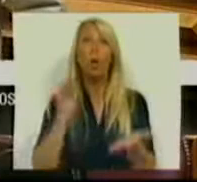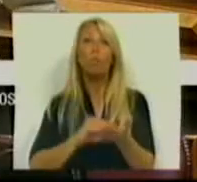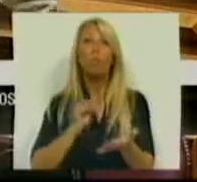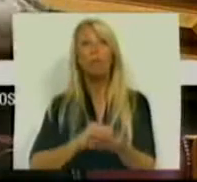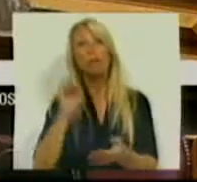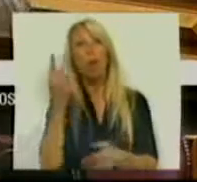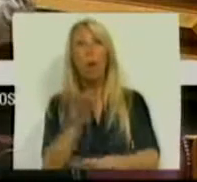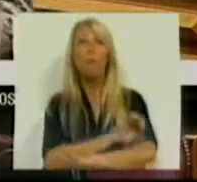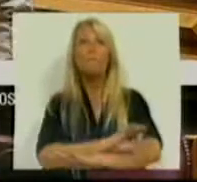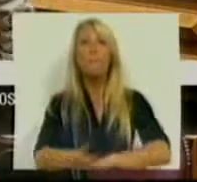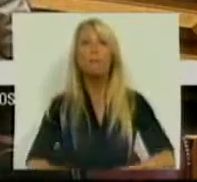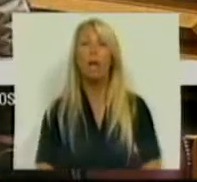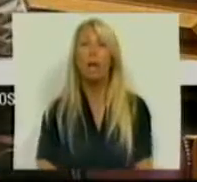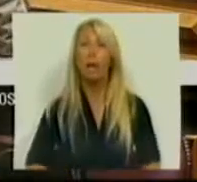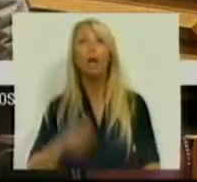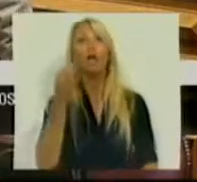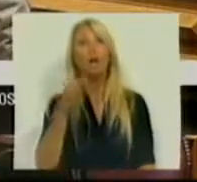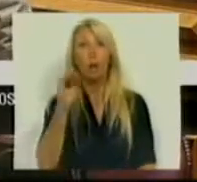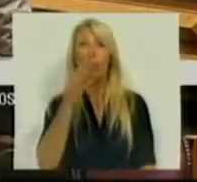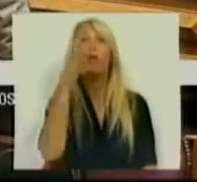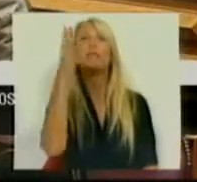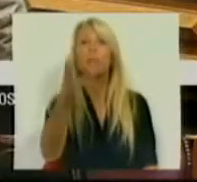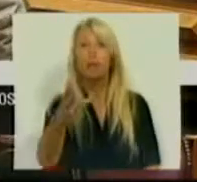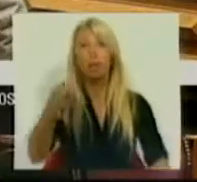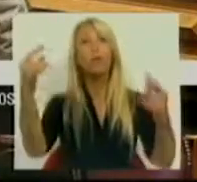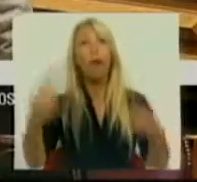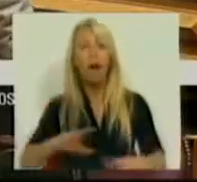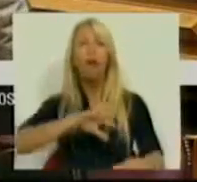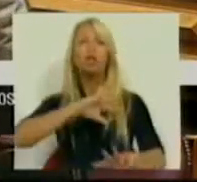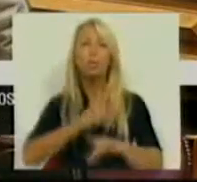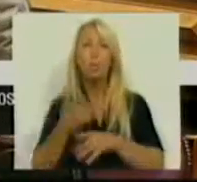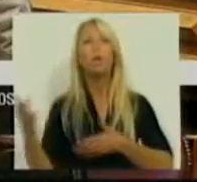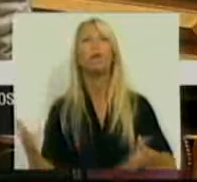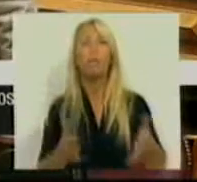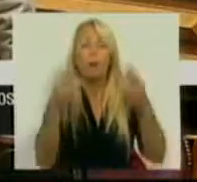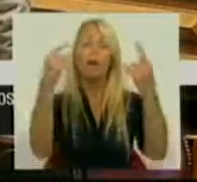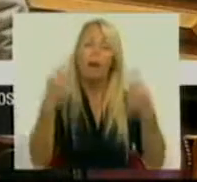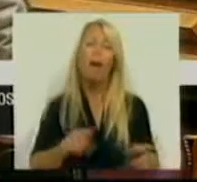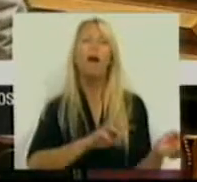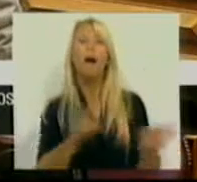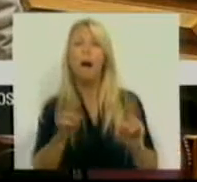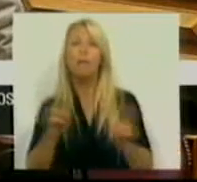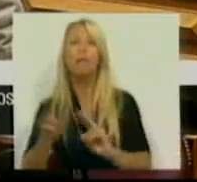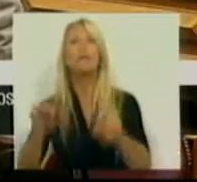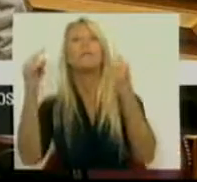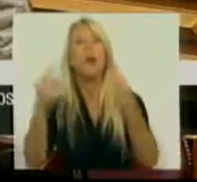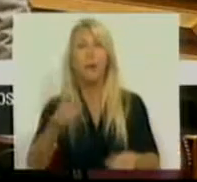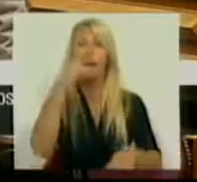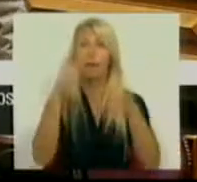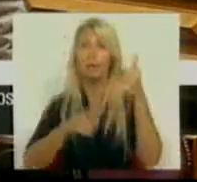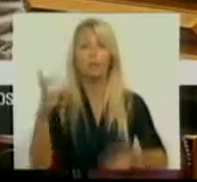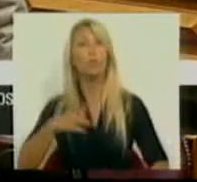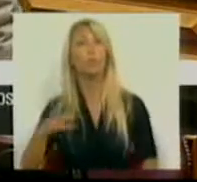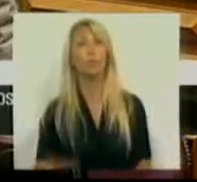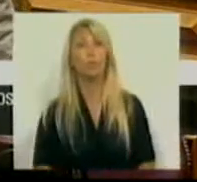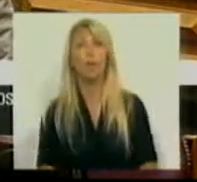ou miséria? E o que o Partido Socialista diz é que existe outro caminho. Existem alternativas para os portugueses e